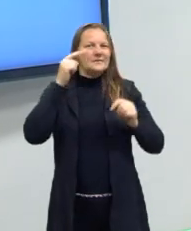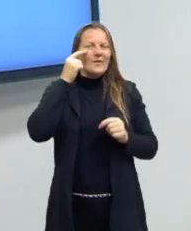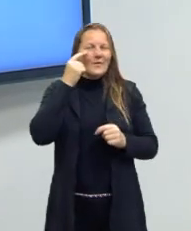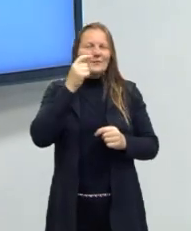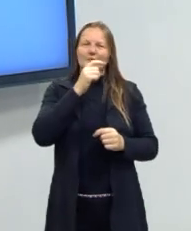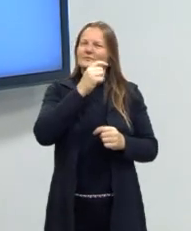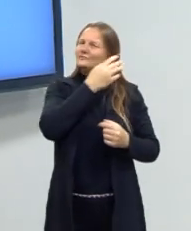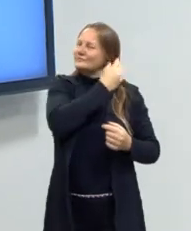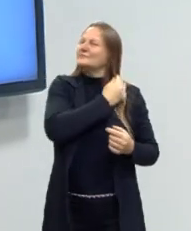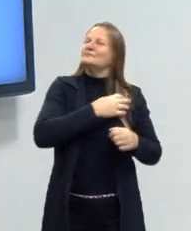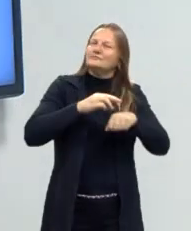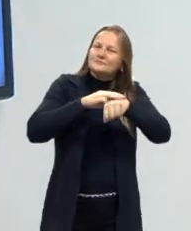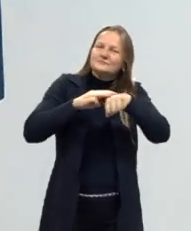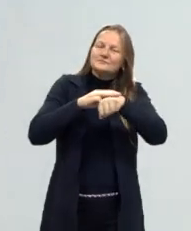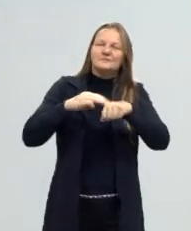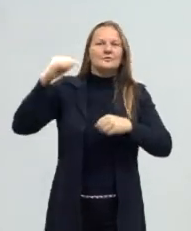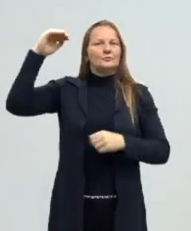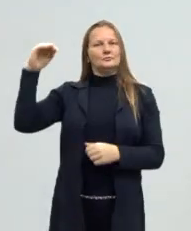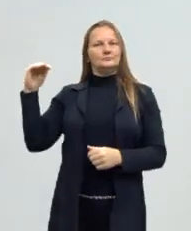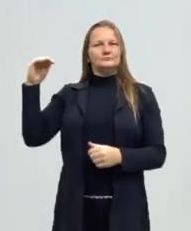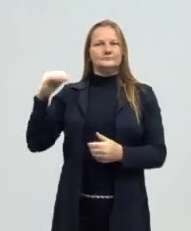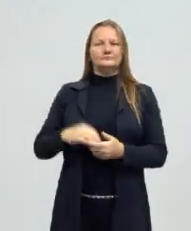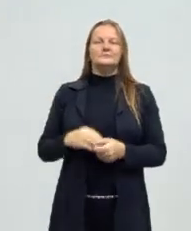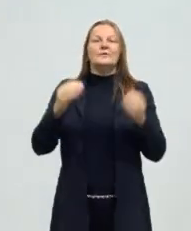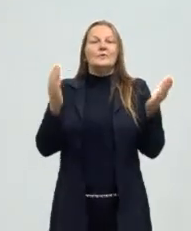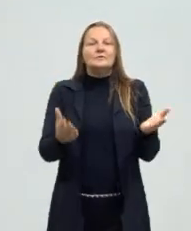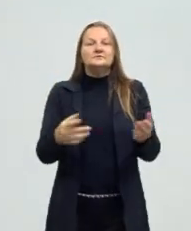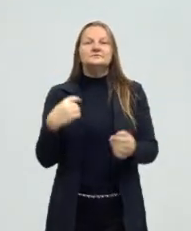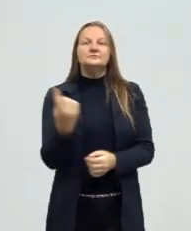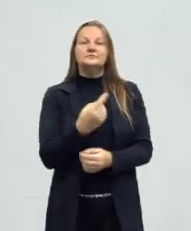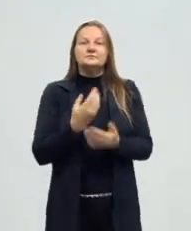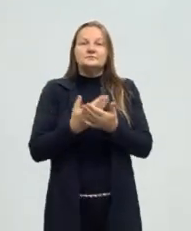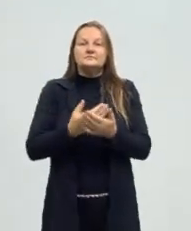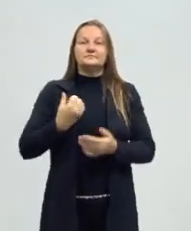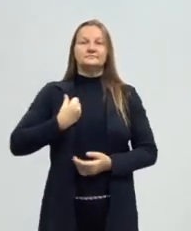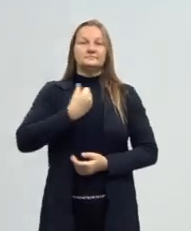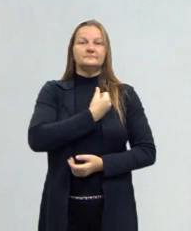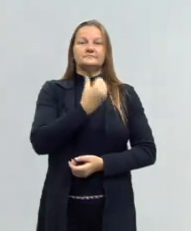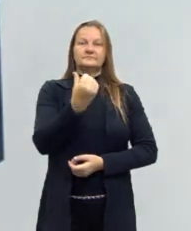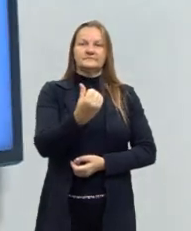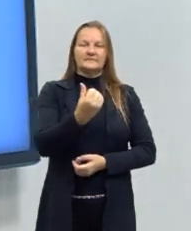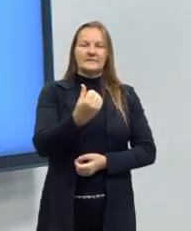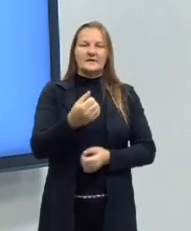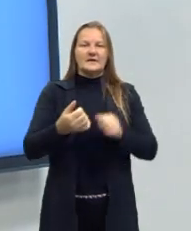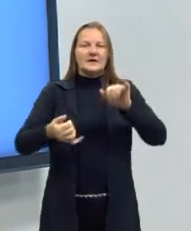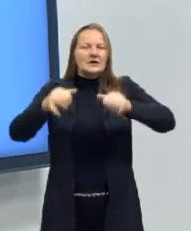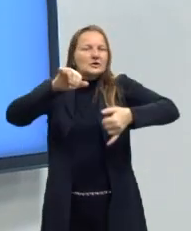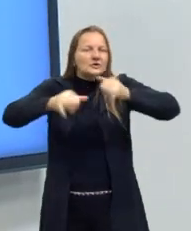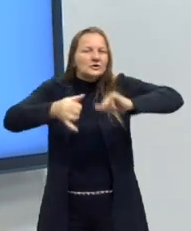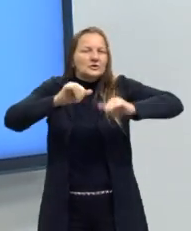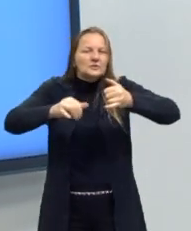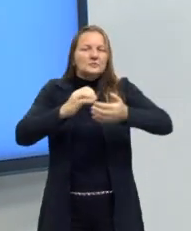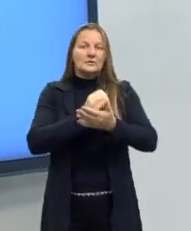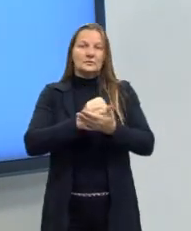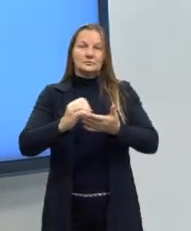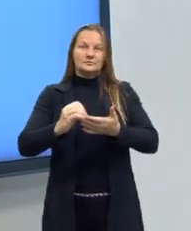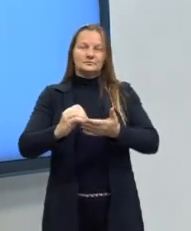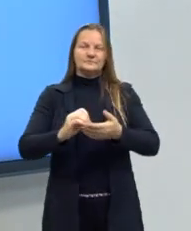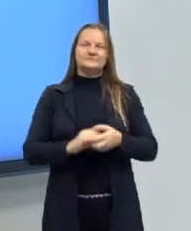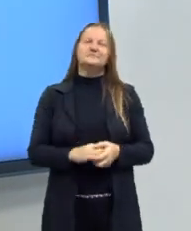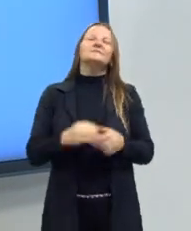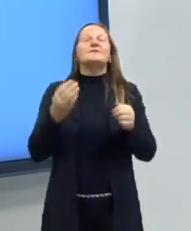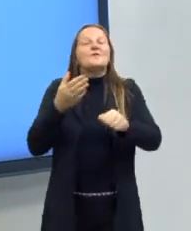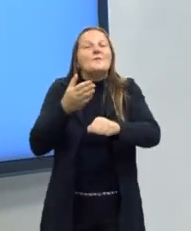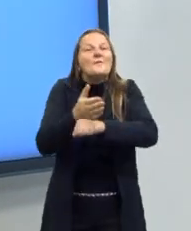cabelos castanhos e estatura baixa. Hoje nós vamos ver a aula 6 de Química Orgânica, aula 30 de Química e vamos